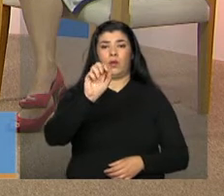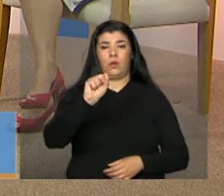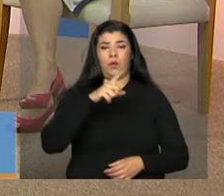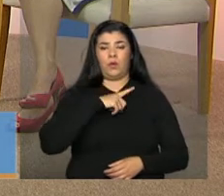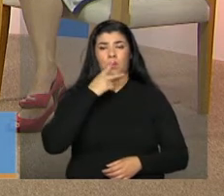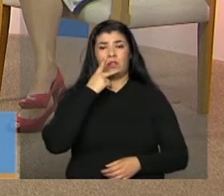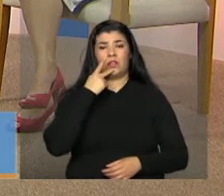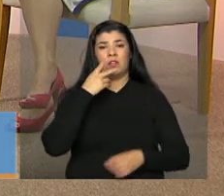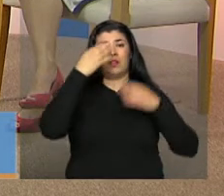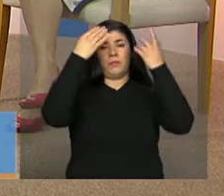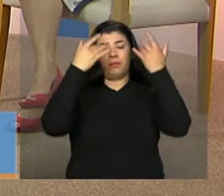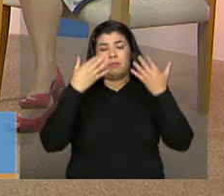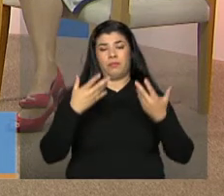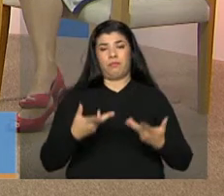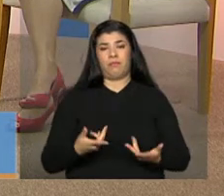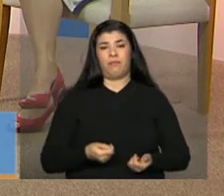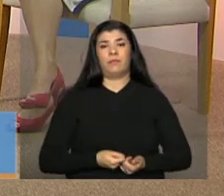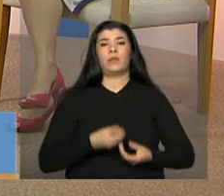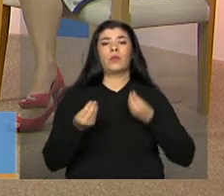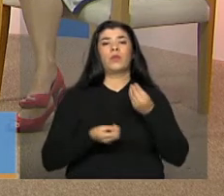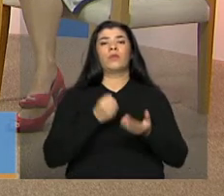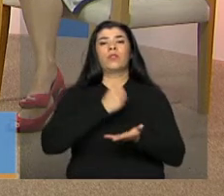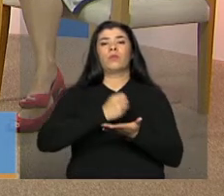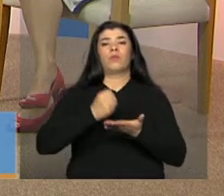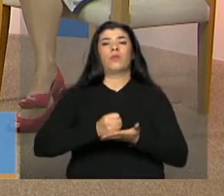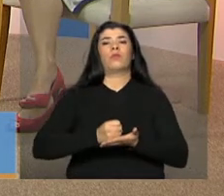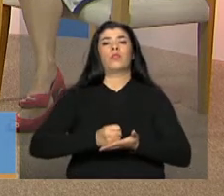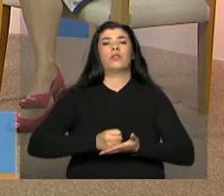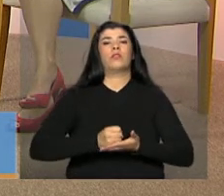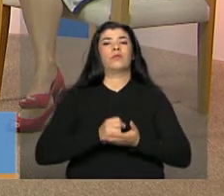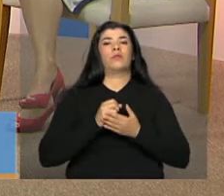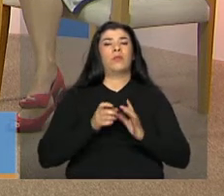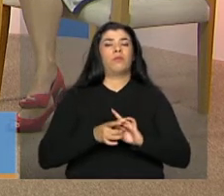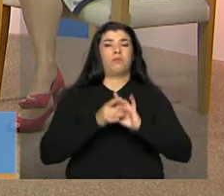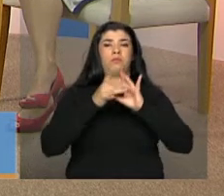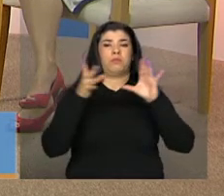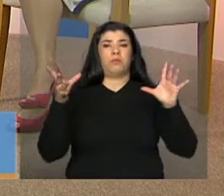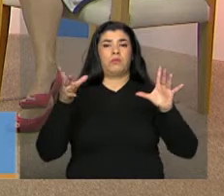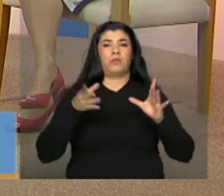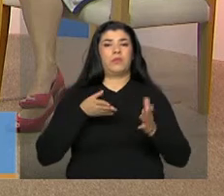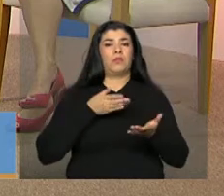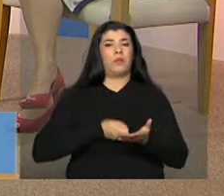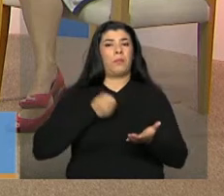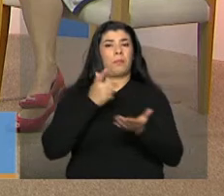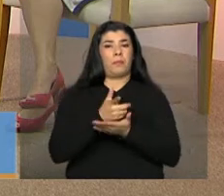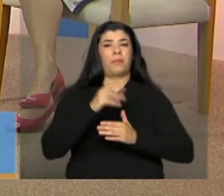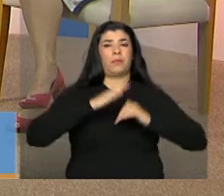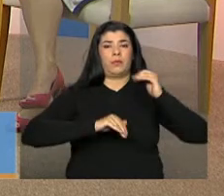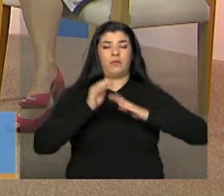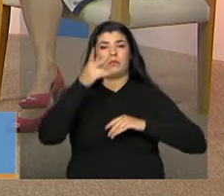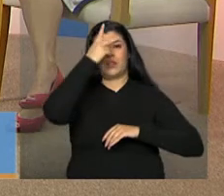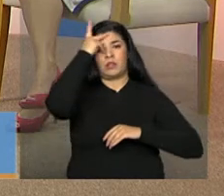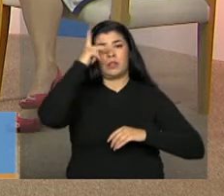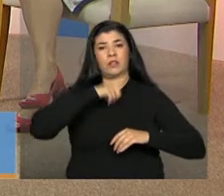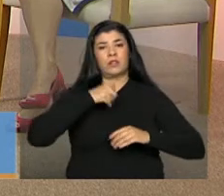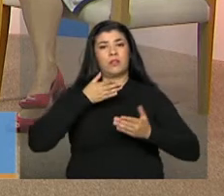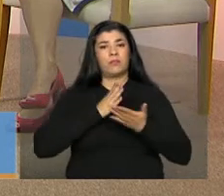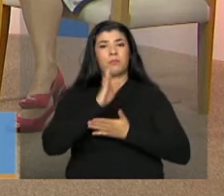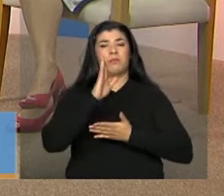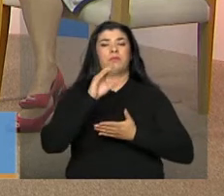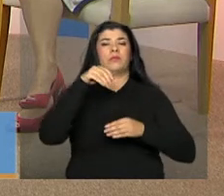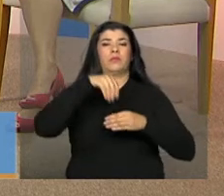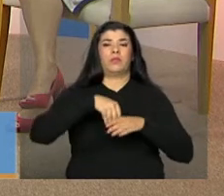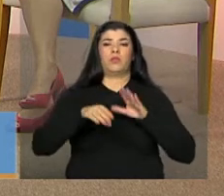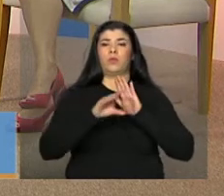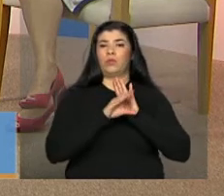para o pagamento dos profissionais concursados com recurso federal. Importante dizer que teve uma lei, no